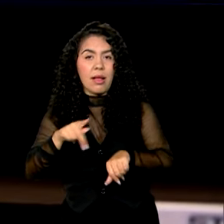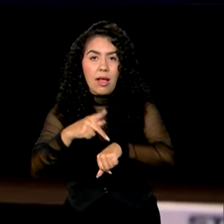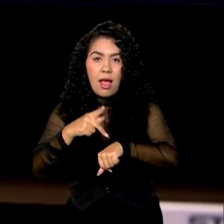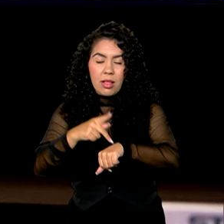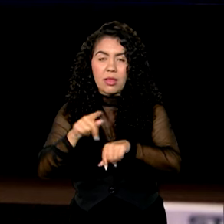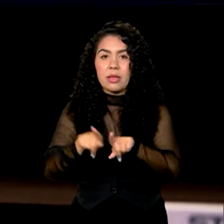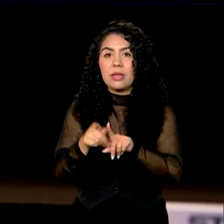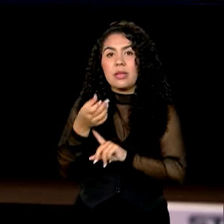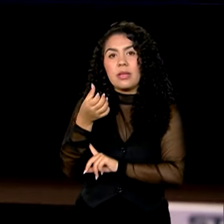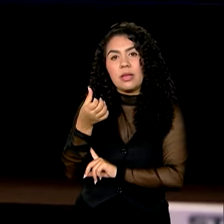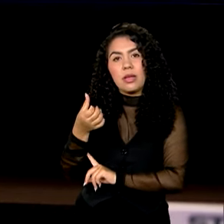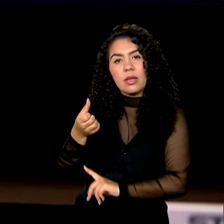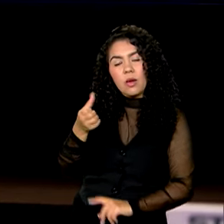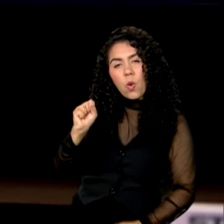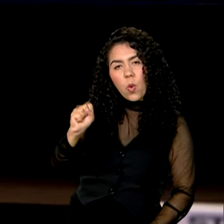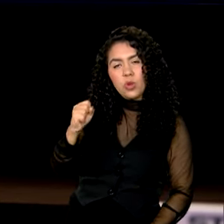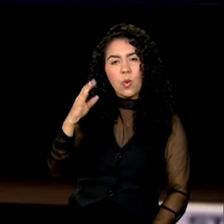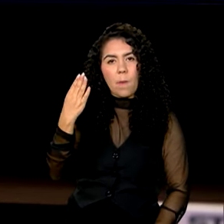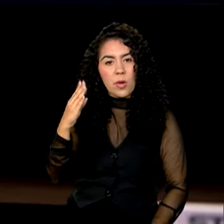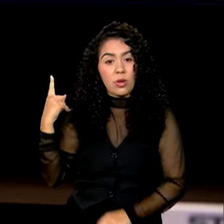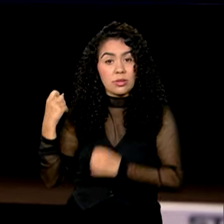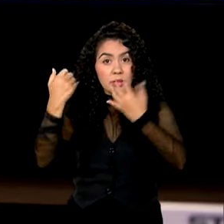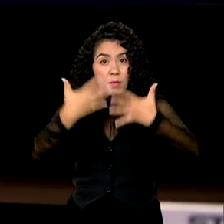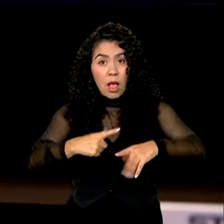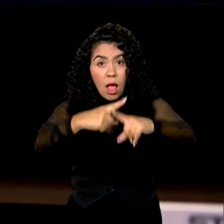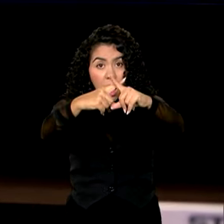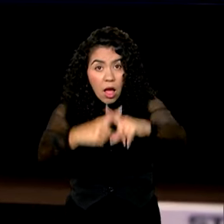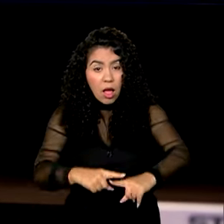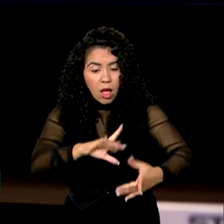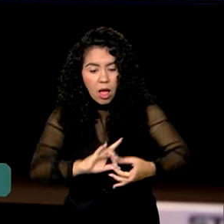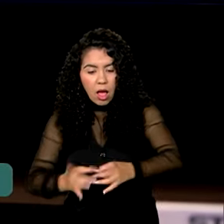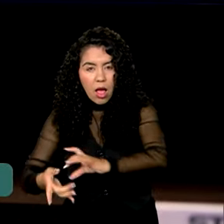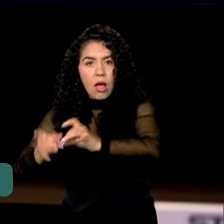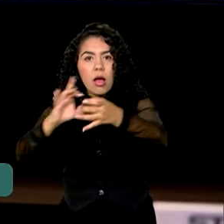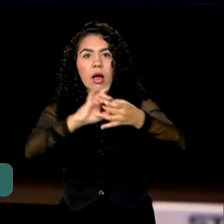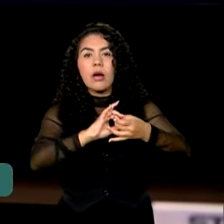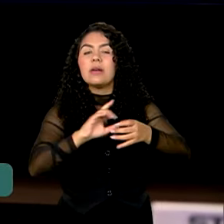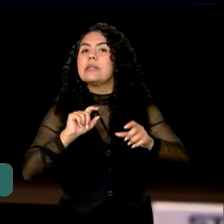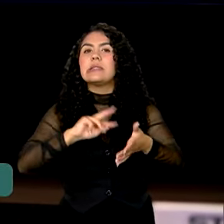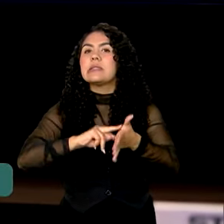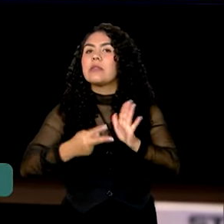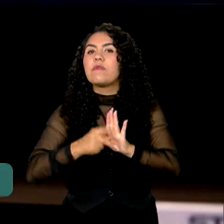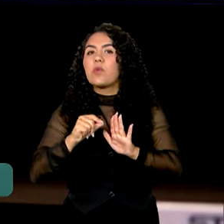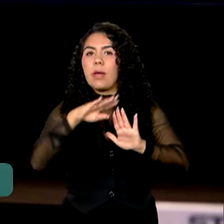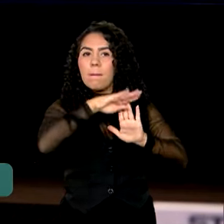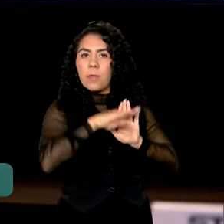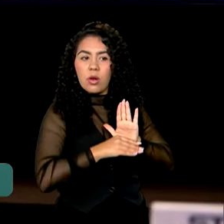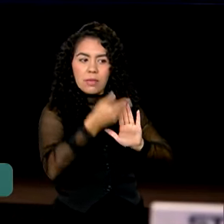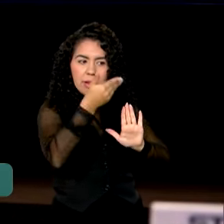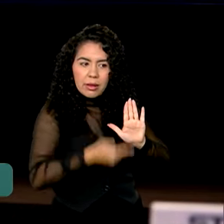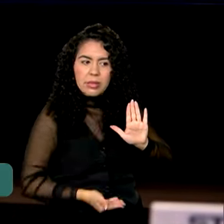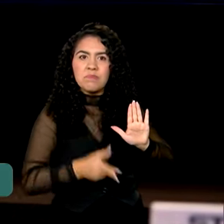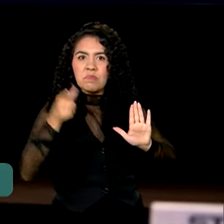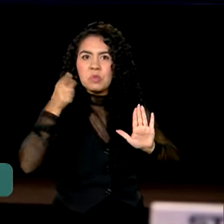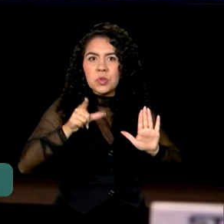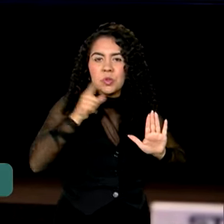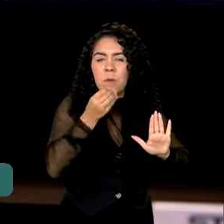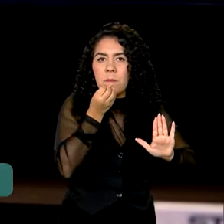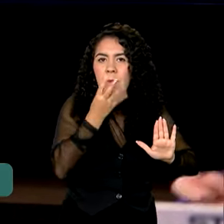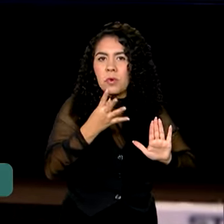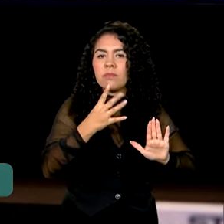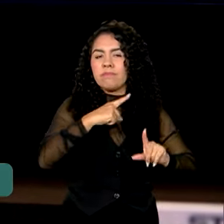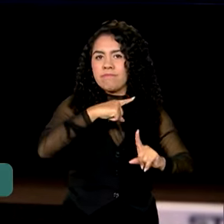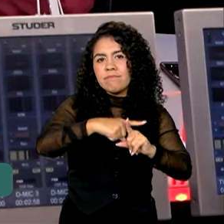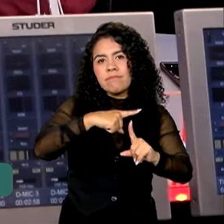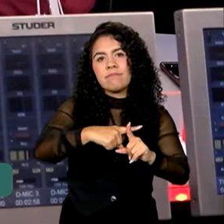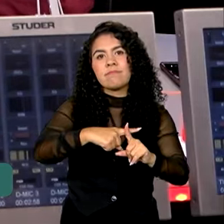Jogos Olímpicos, os Jogos Pan-Americanos demonstram que o programa deu certo. A quantidade de medalhistas beneficiários desse programa, para que você tenha uma noção,